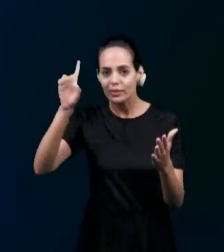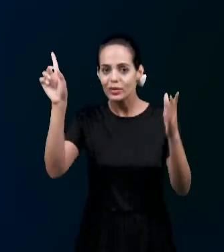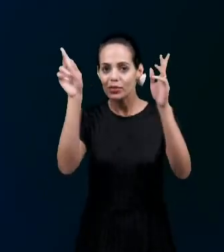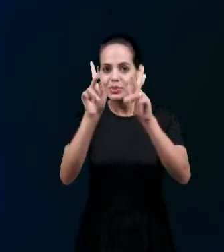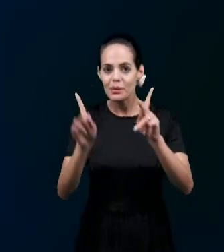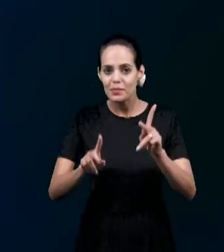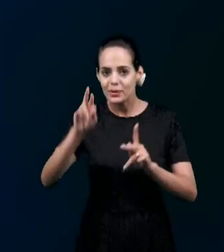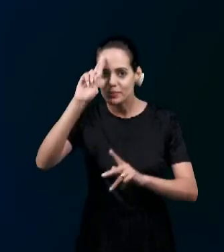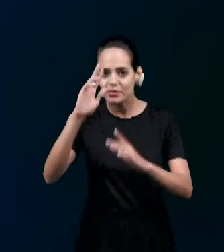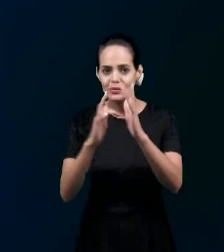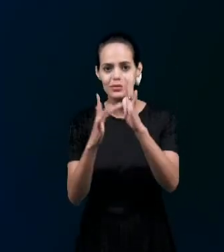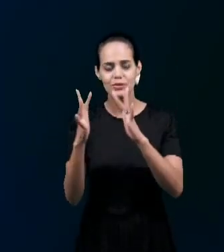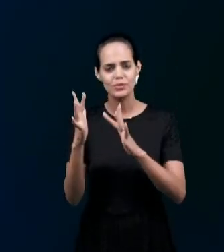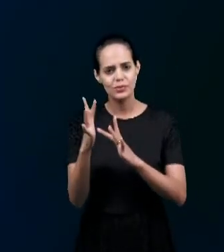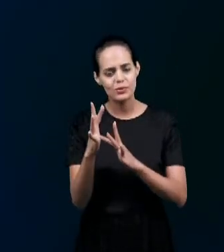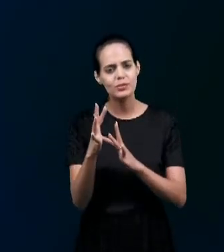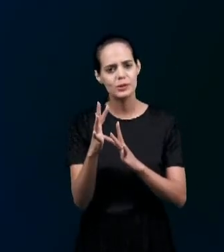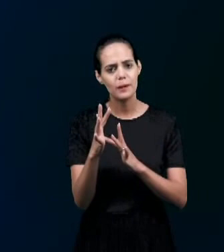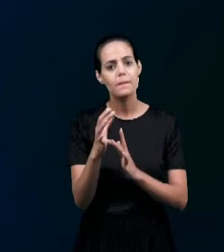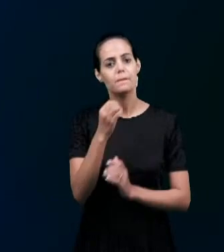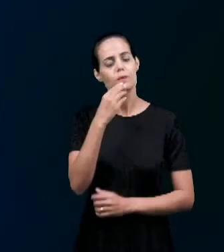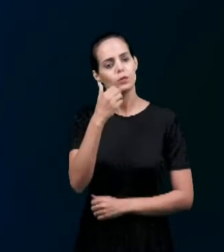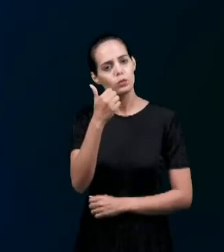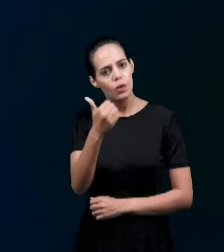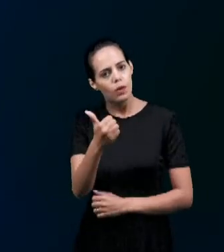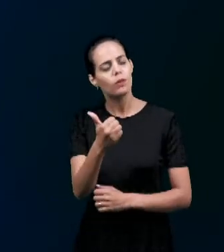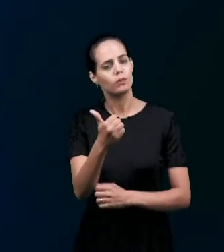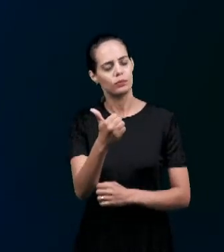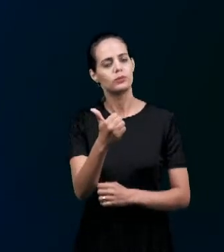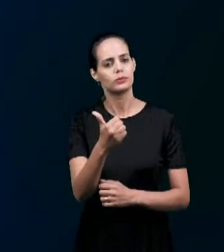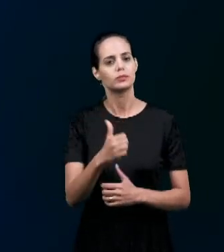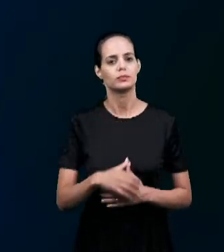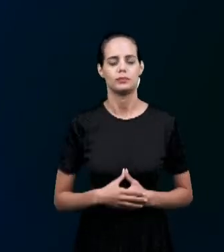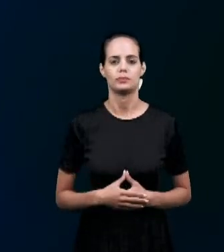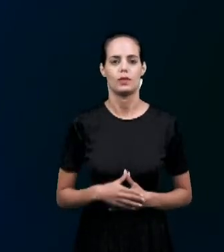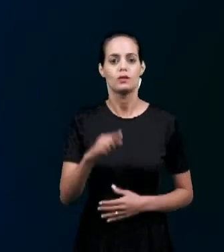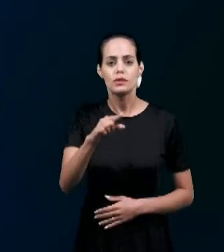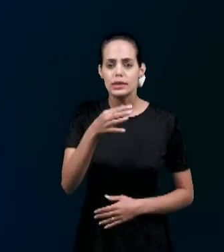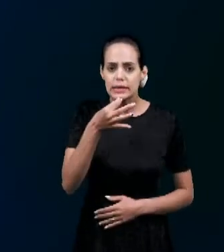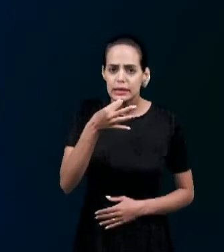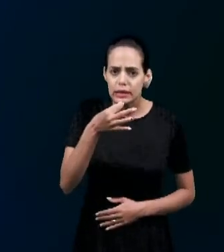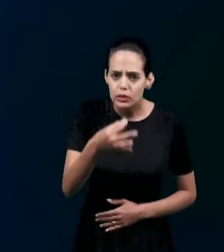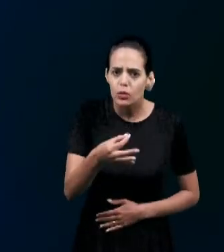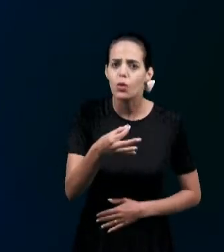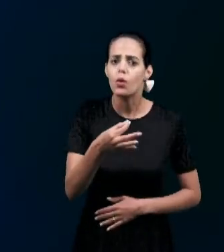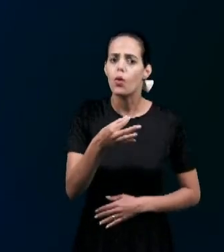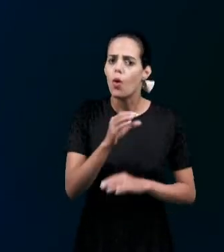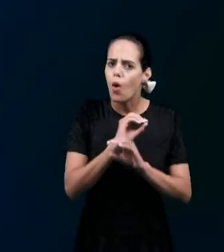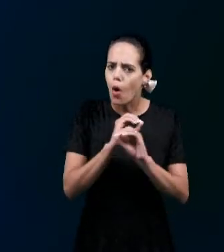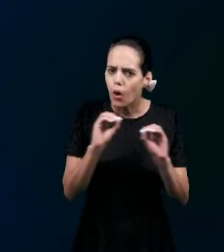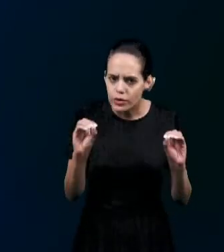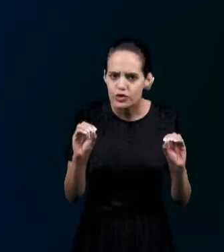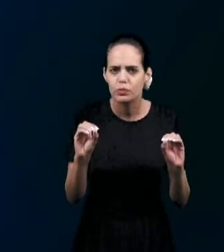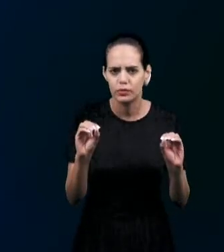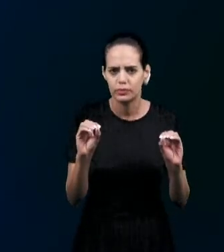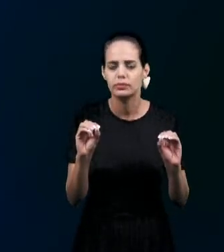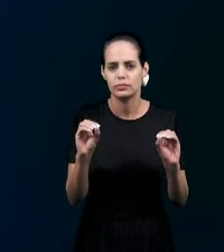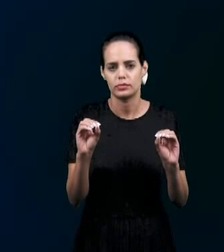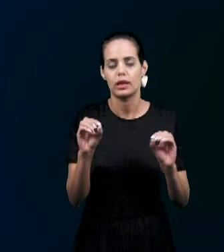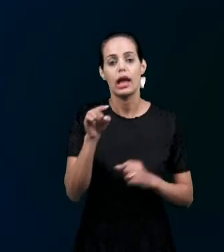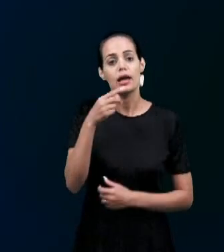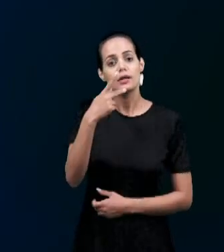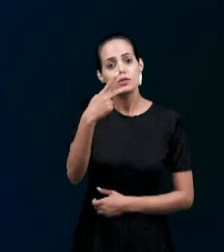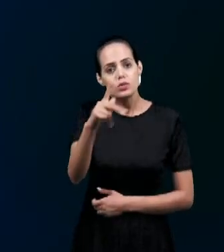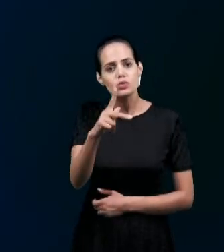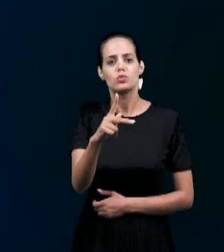Everton Muito bem colocado Aí a questão Que você citou Muito bem De A sua experiência